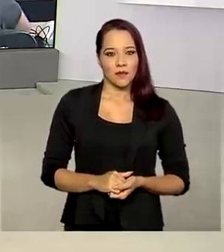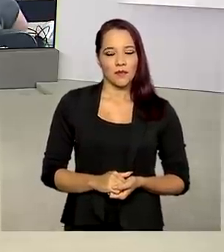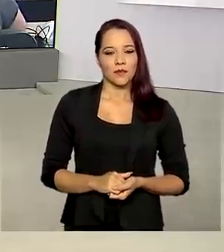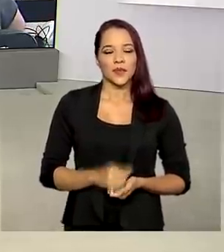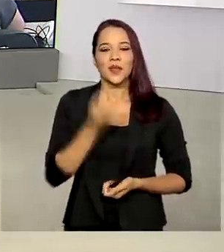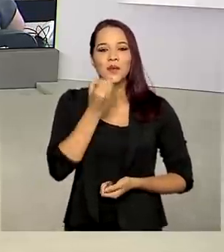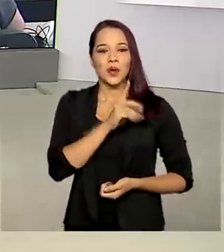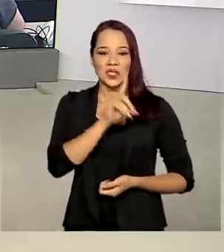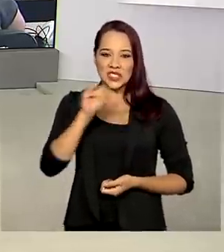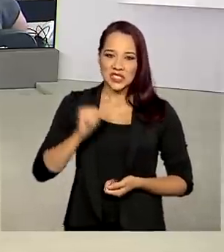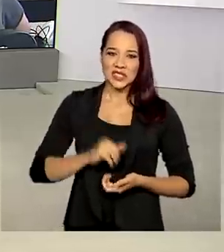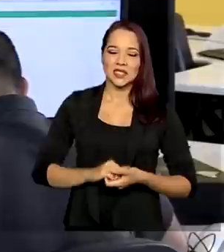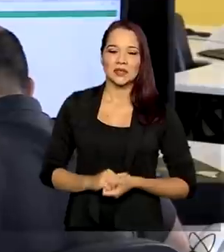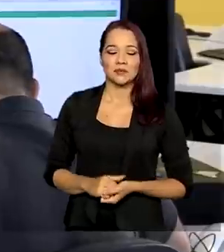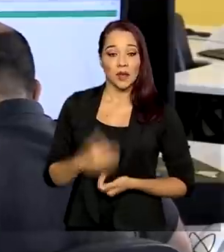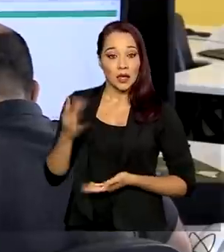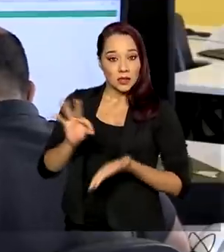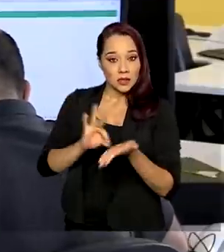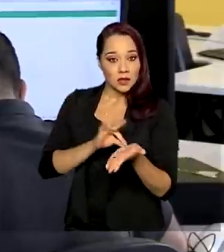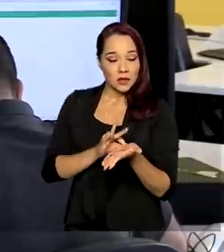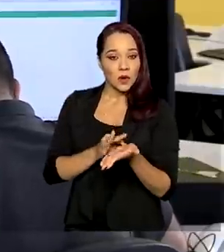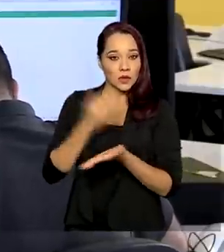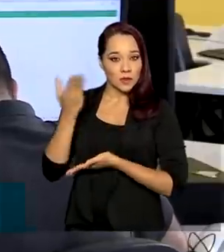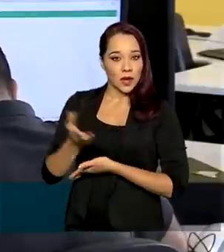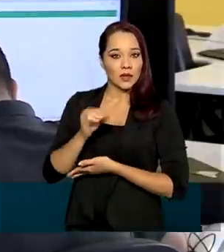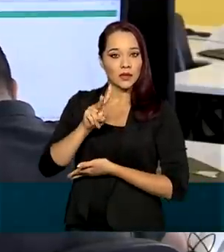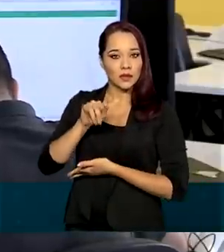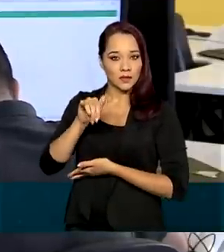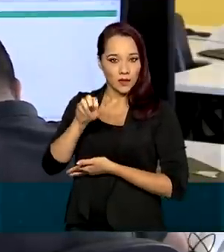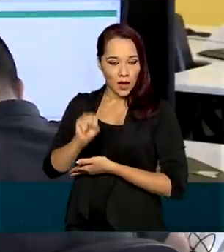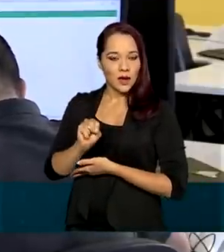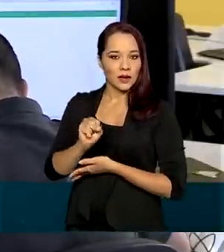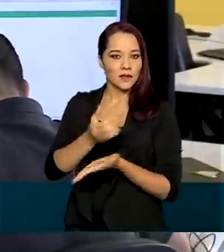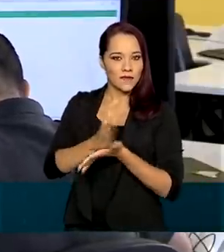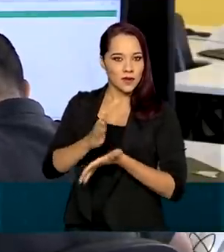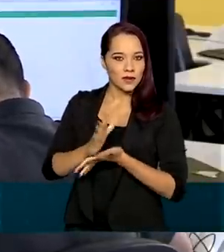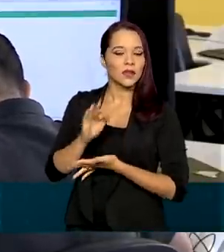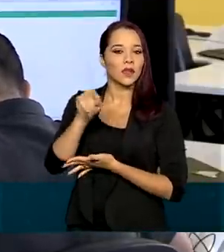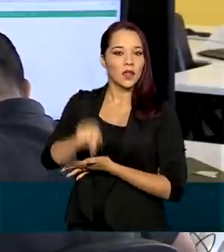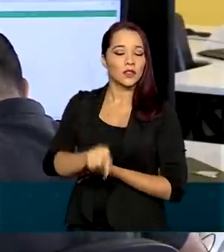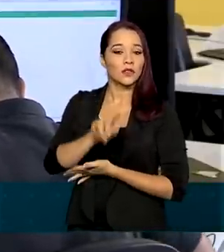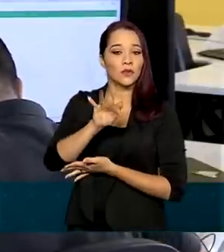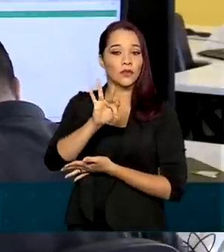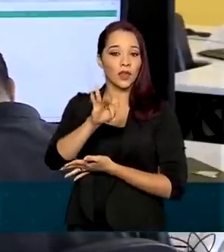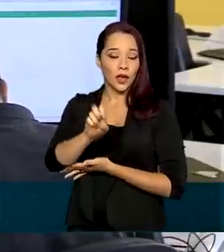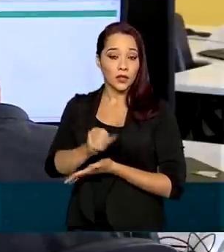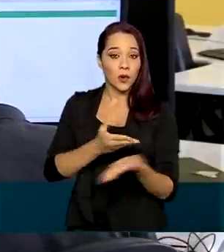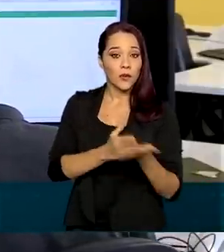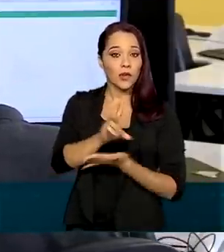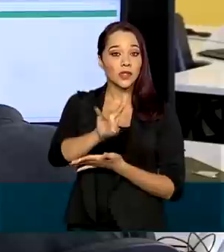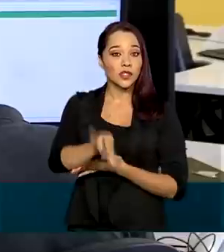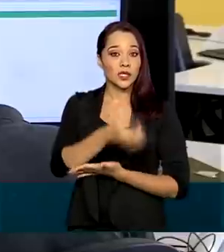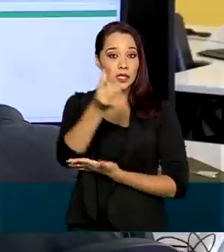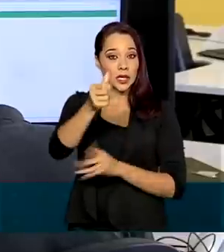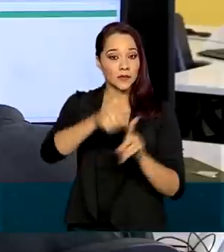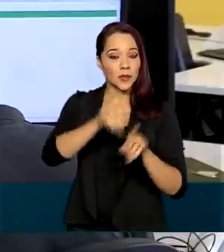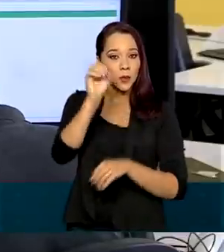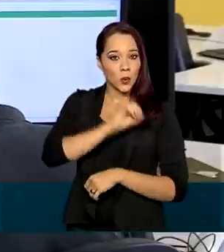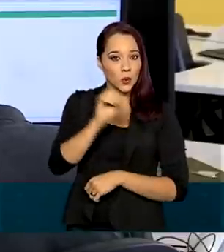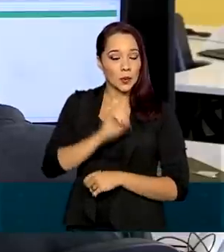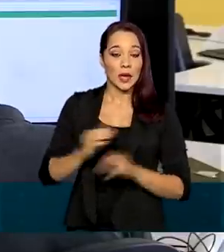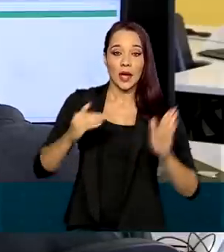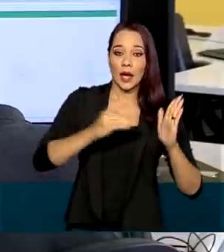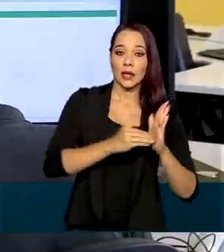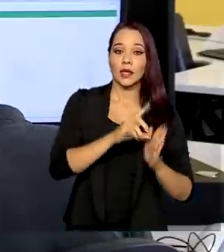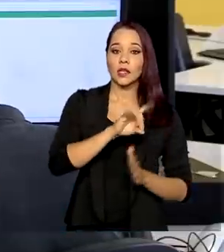Bom dia, Renata. As inscrições para essas vagas remanescentes do FIES começam no dia 6 de outubro e vão